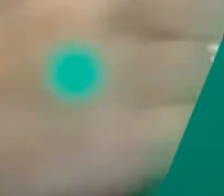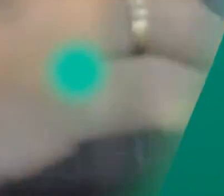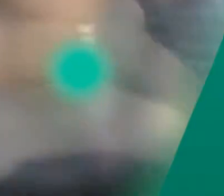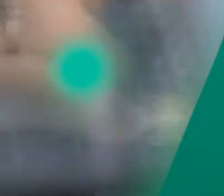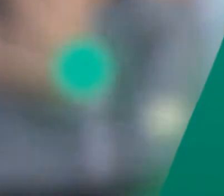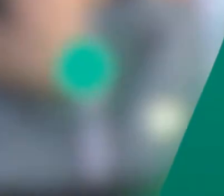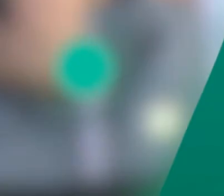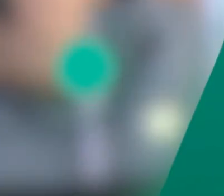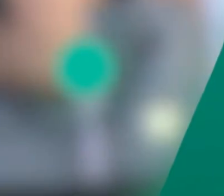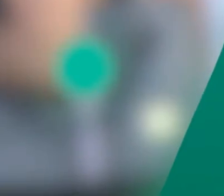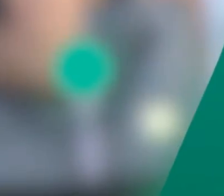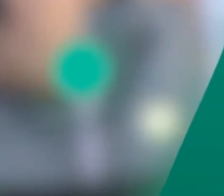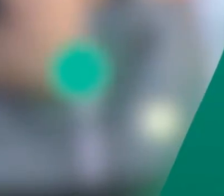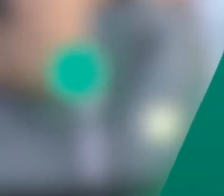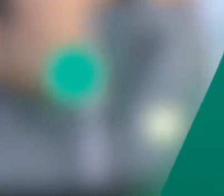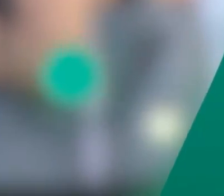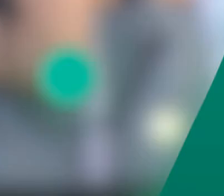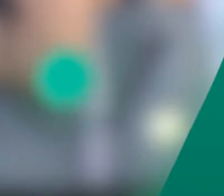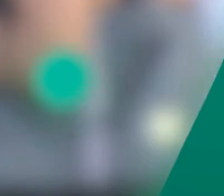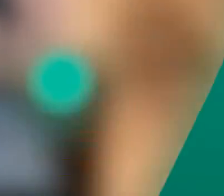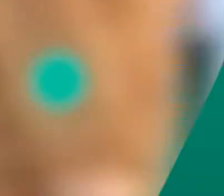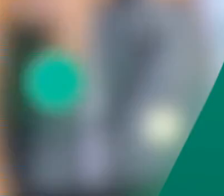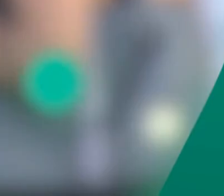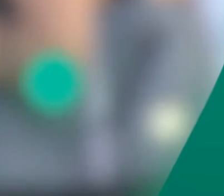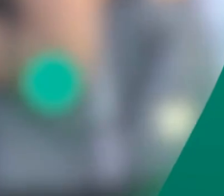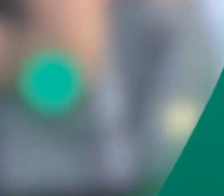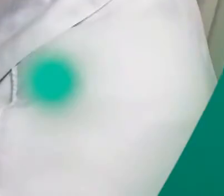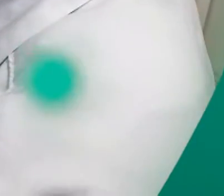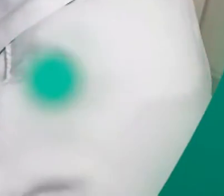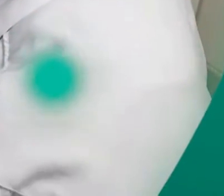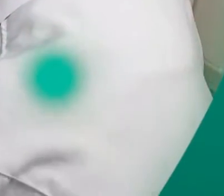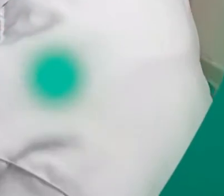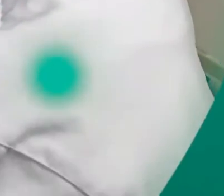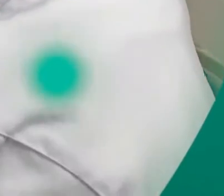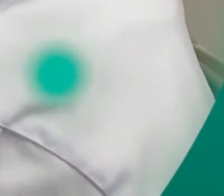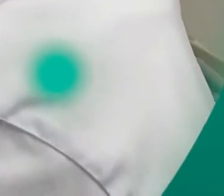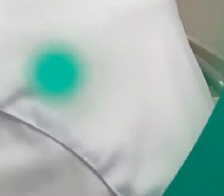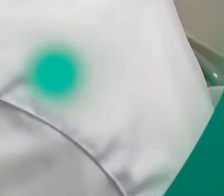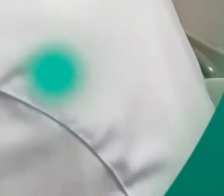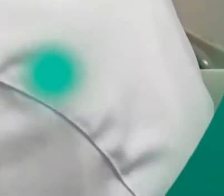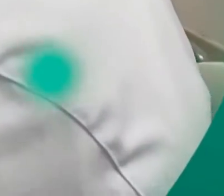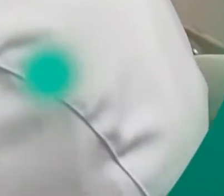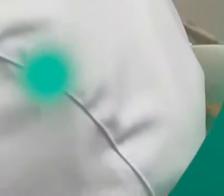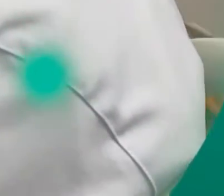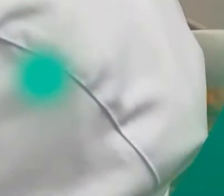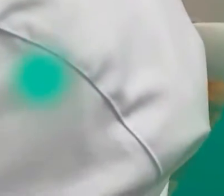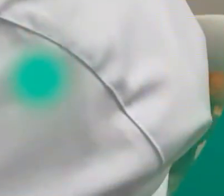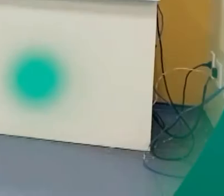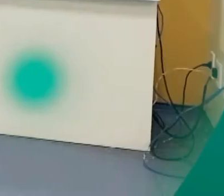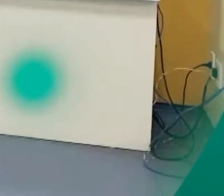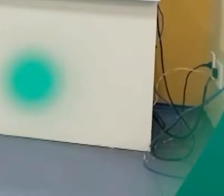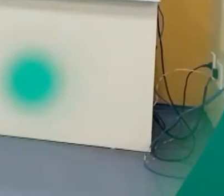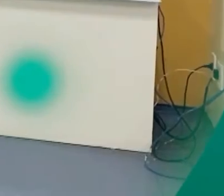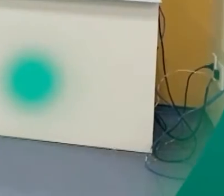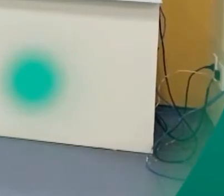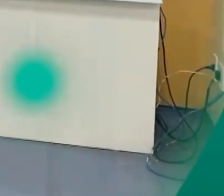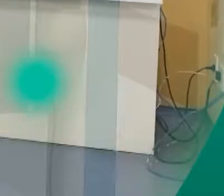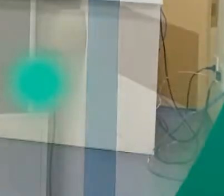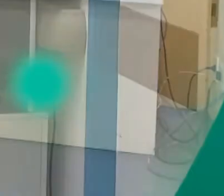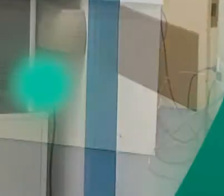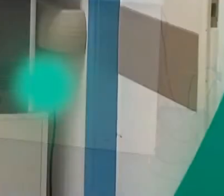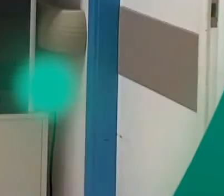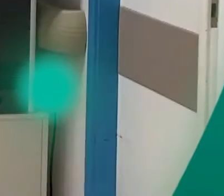alertam que as mulheres são as que mais sofrem com a saúde mental. Um alento na busca de notícias por pacientes internados com